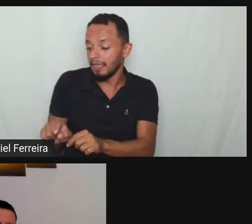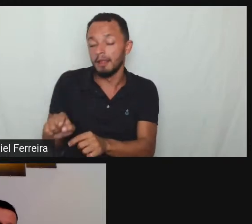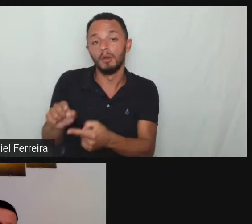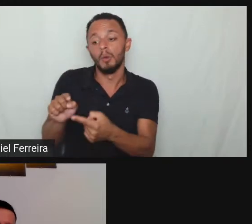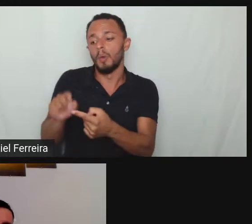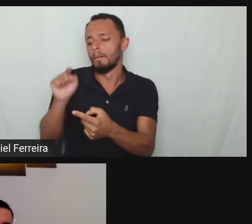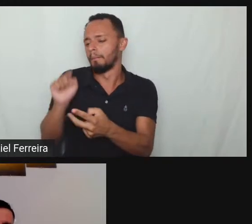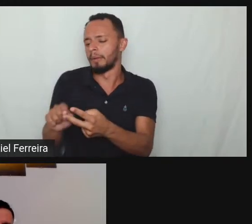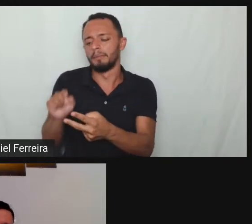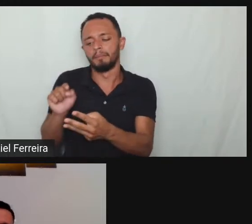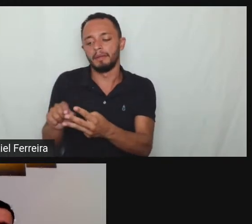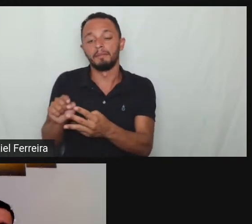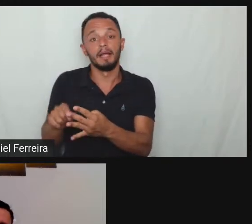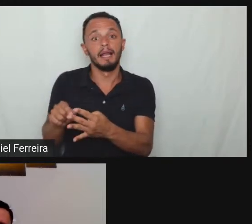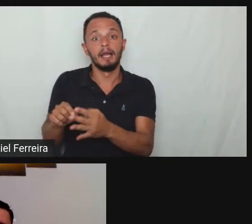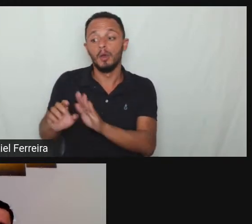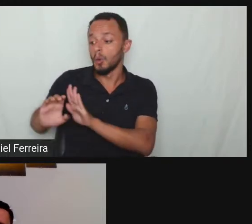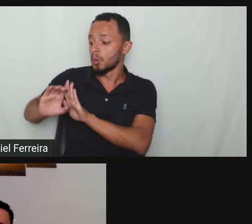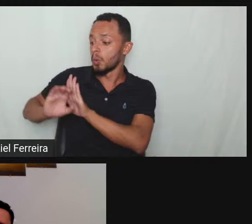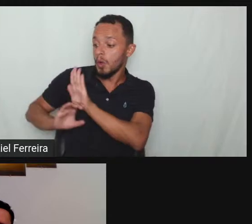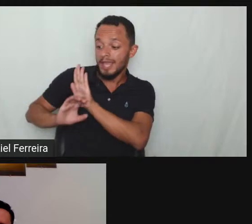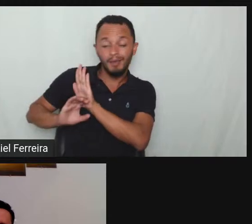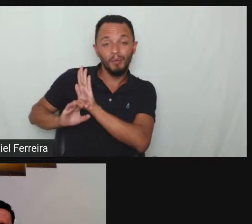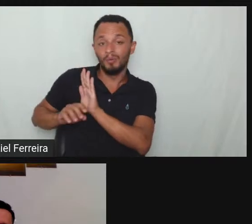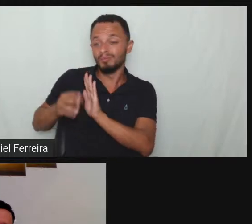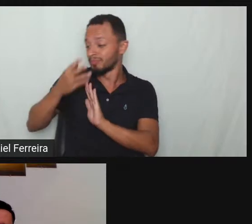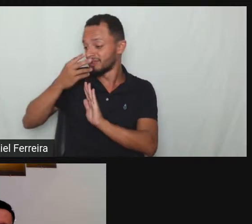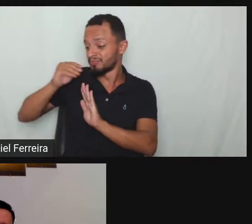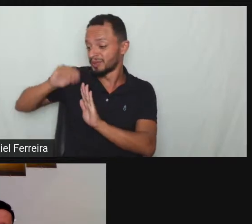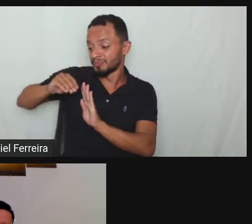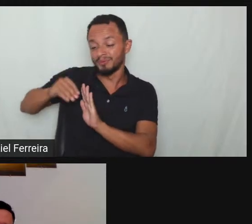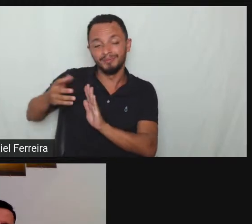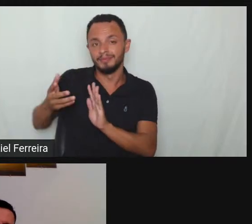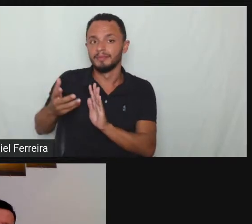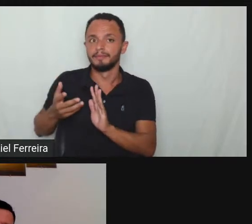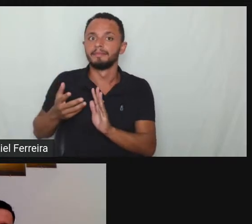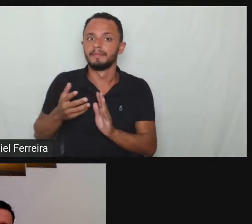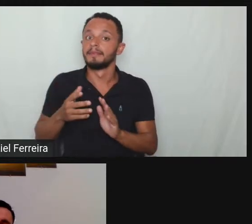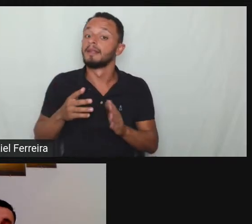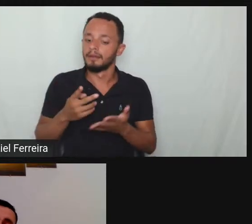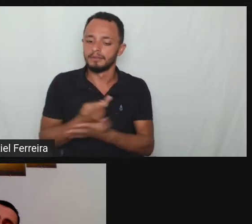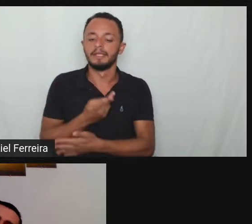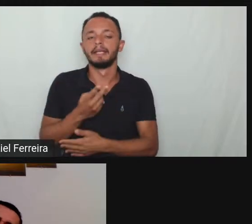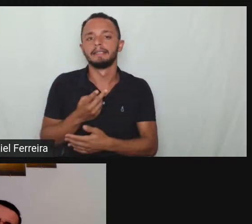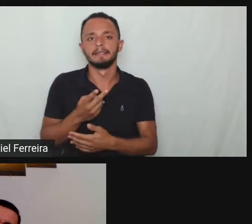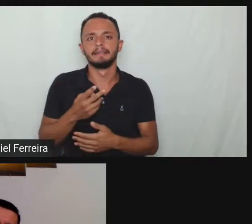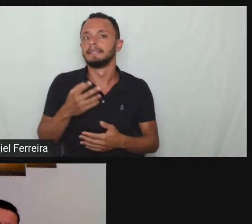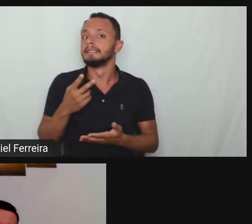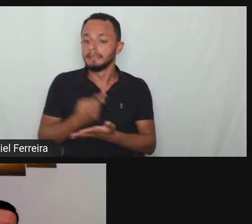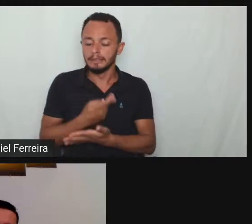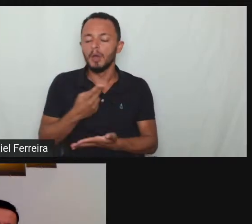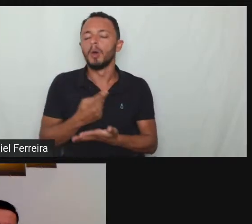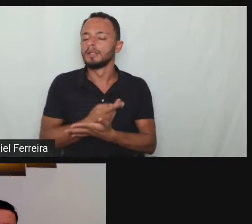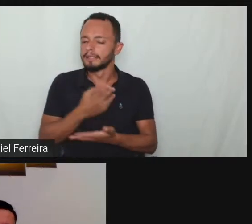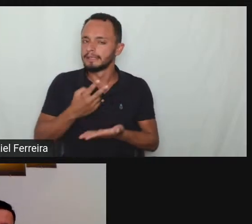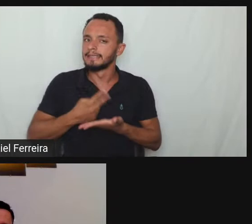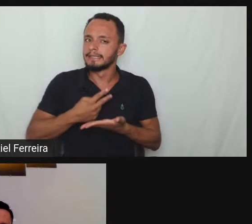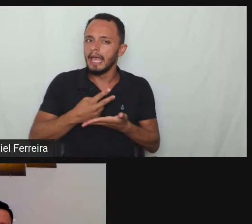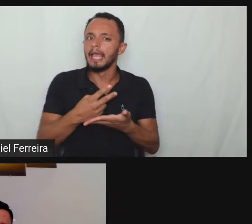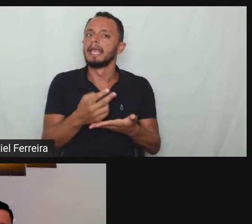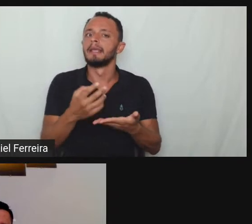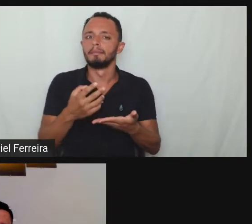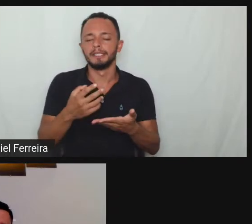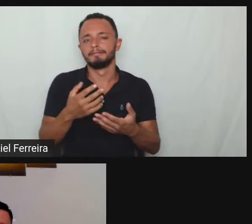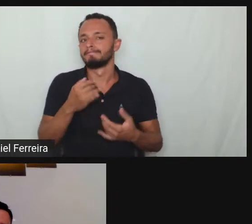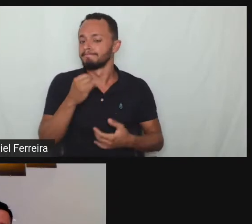forma sem priorizar o currículo sem priorizar a capacidade individual de cada um isso é isso é corriqueiro infelizmente acontece